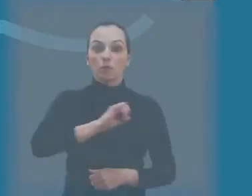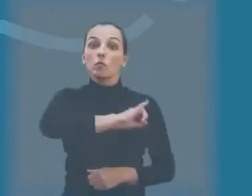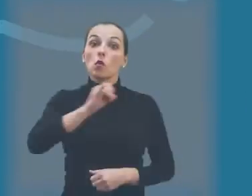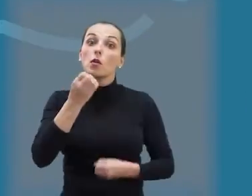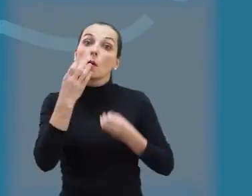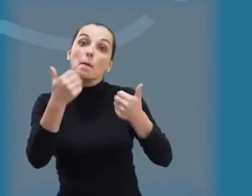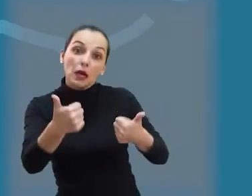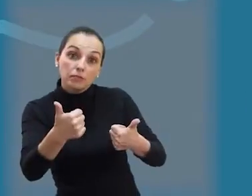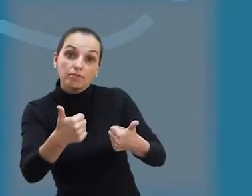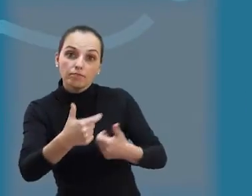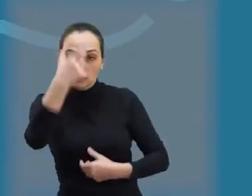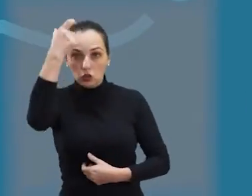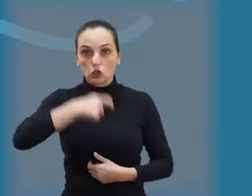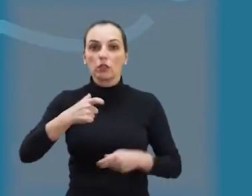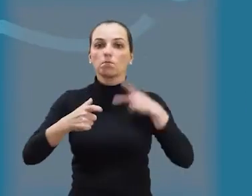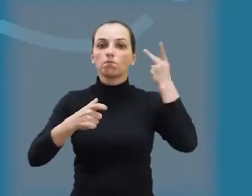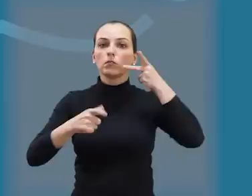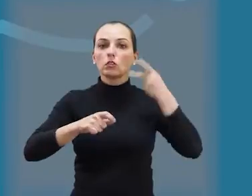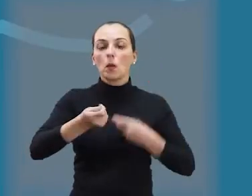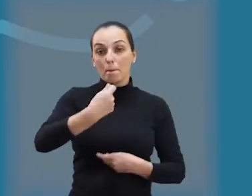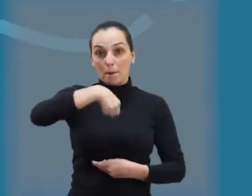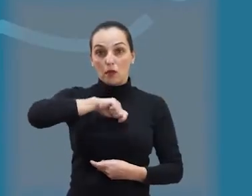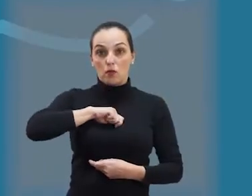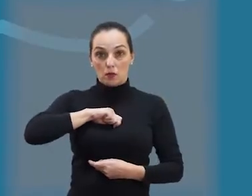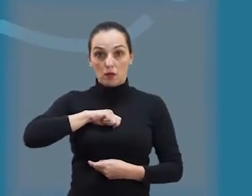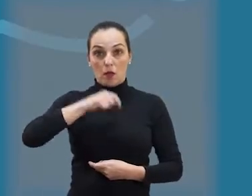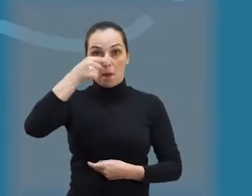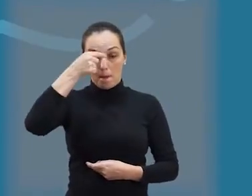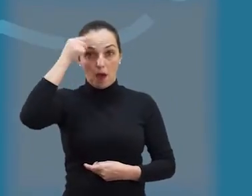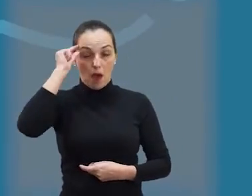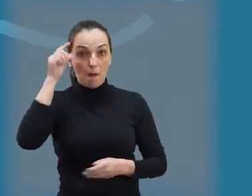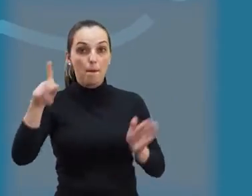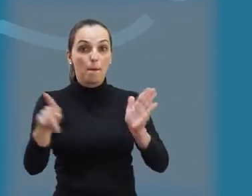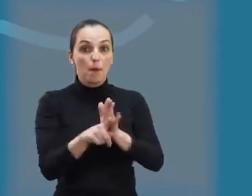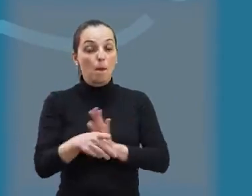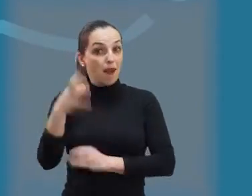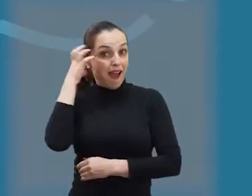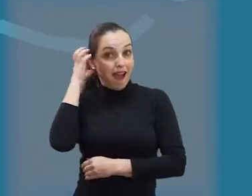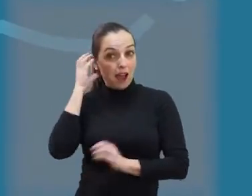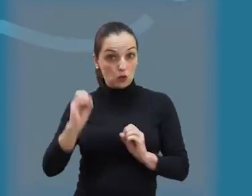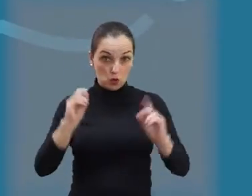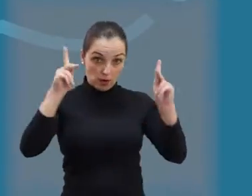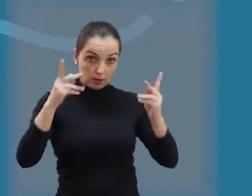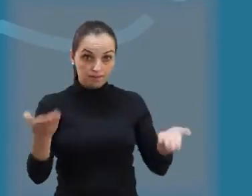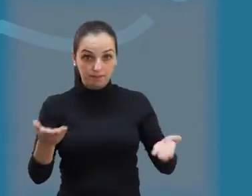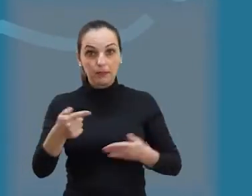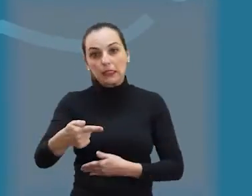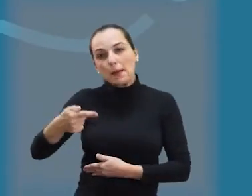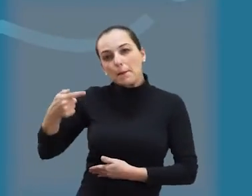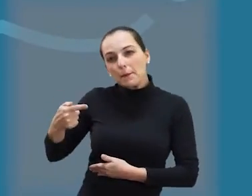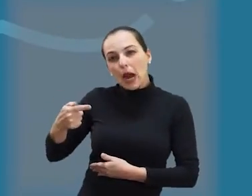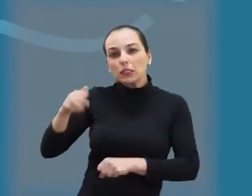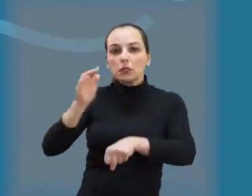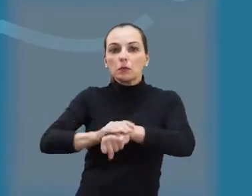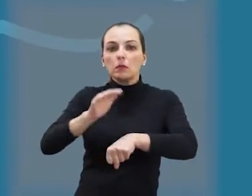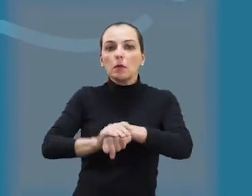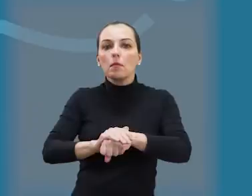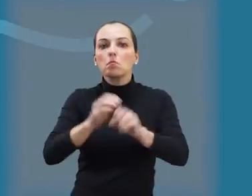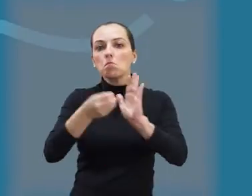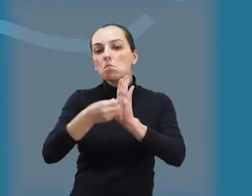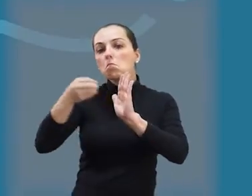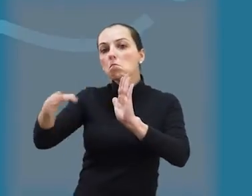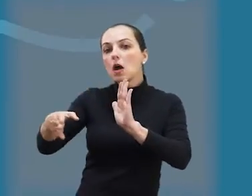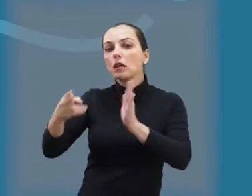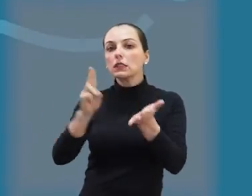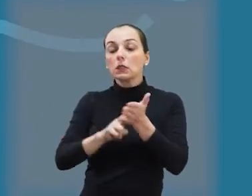Olá, tudo bem? Aqui o vereador Marquesi, Marquesi da Rádio, tudo jóia? Esta semana que passou, nós protocolamos